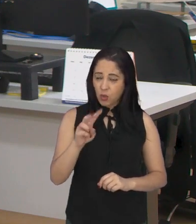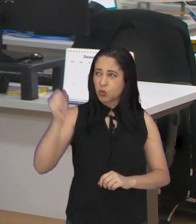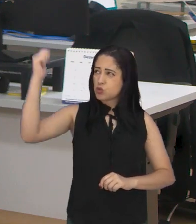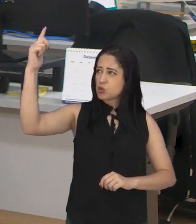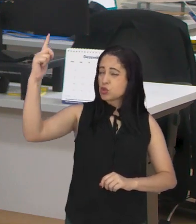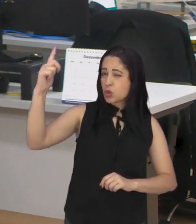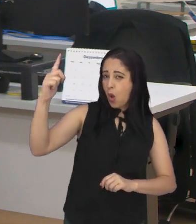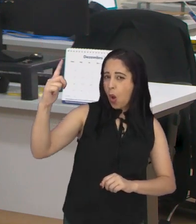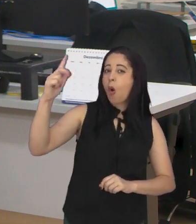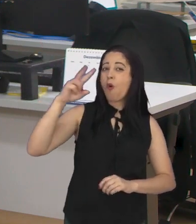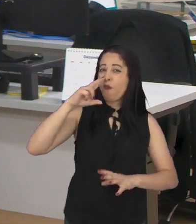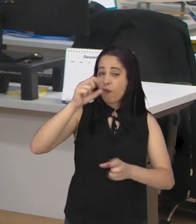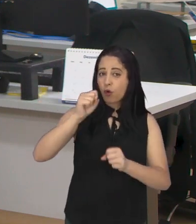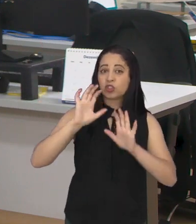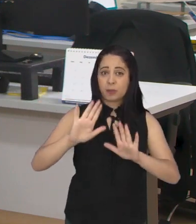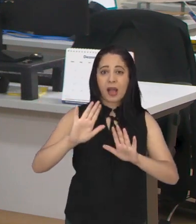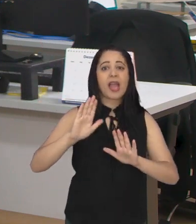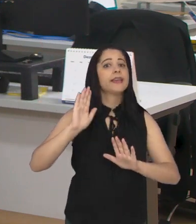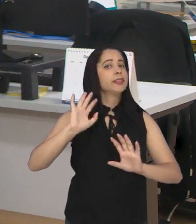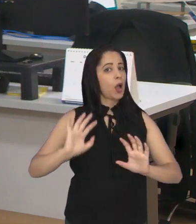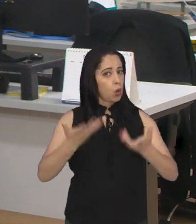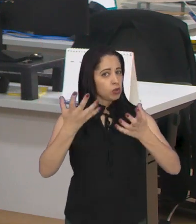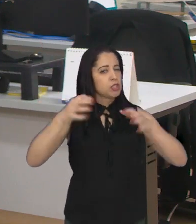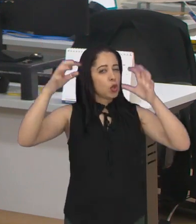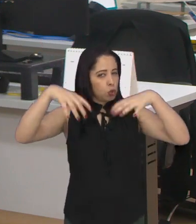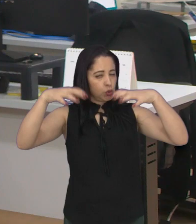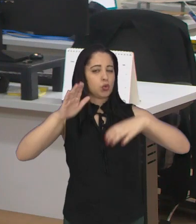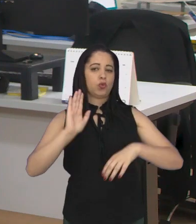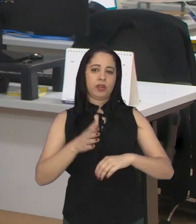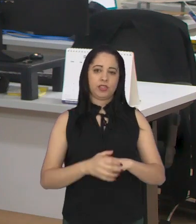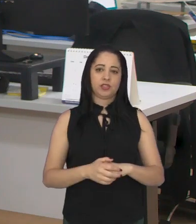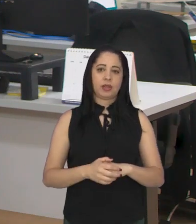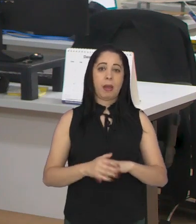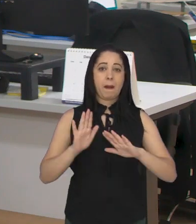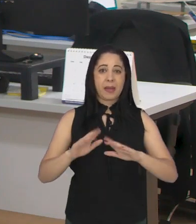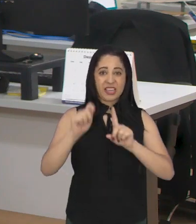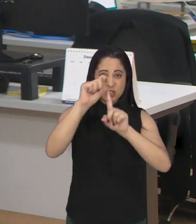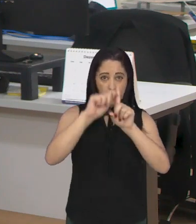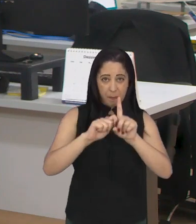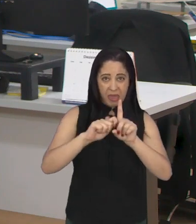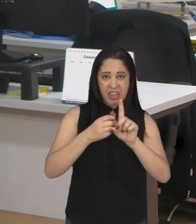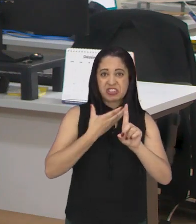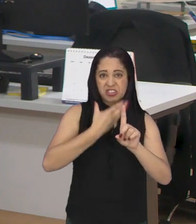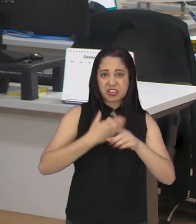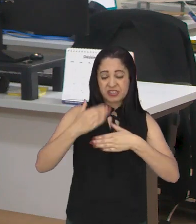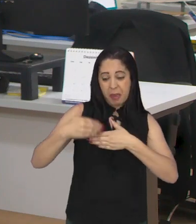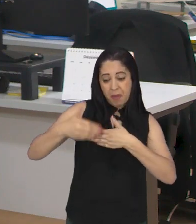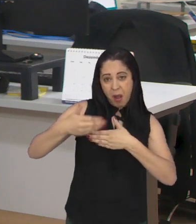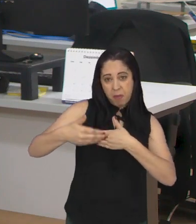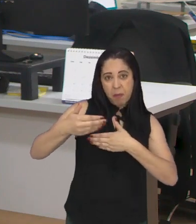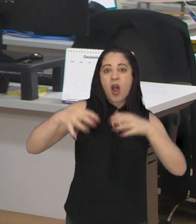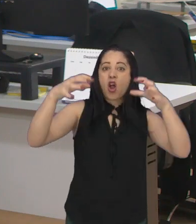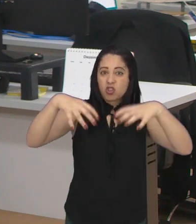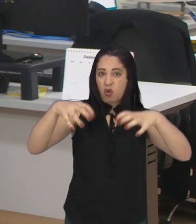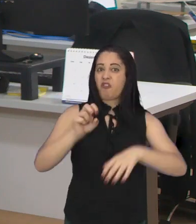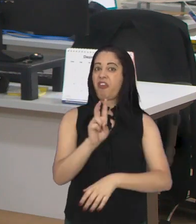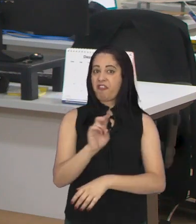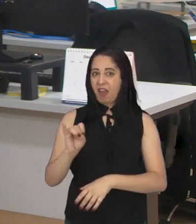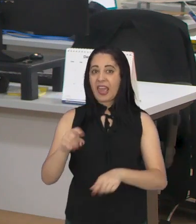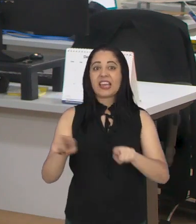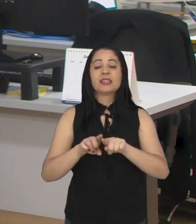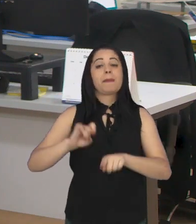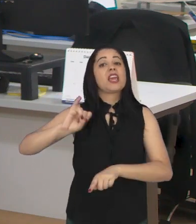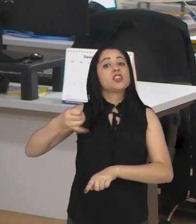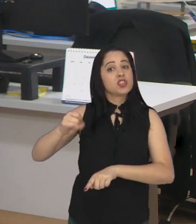chegando, mas a gente passou por um período de muitas chuvas e elas devem continuar ao longo do mês, viu? Por isso, em dezembro e também nos primeiros